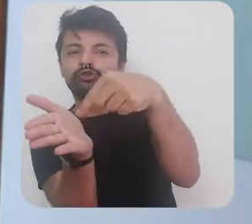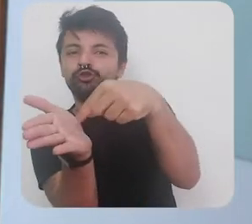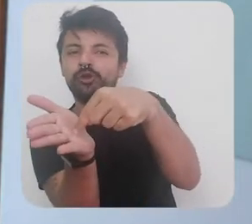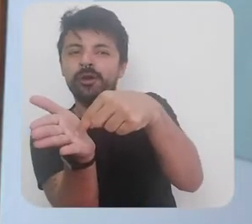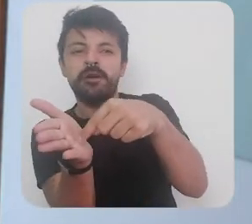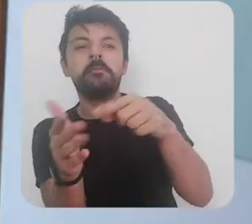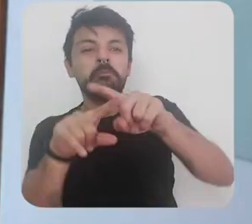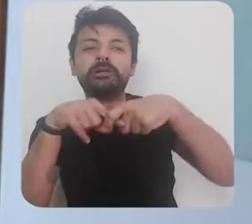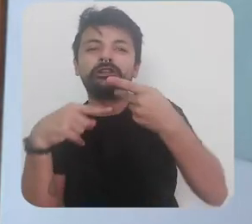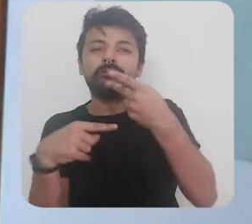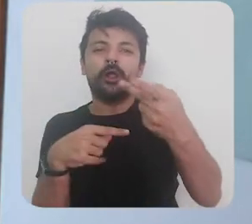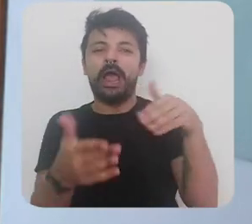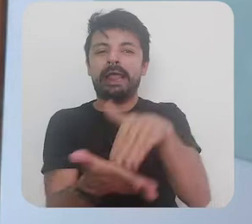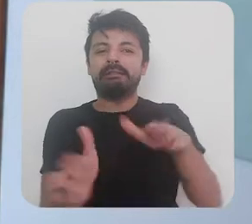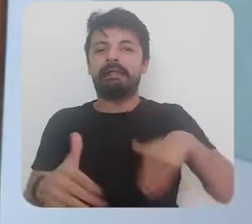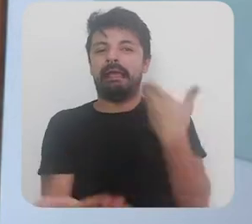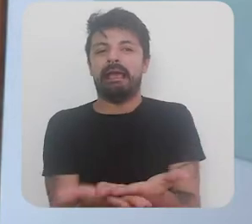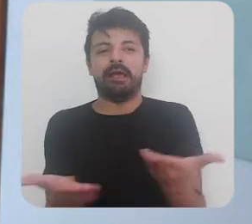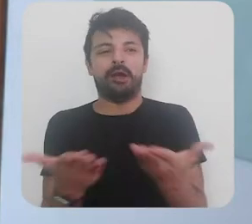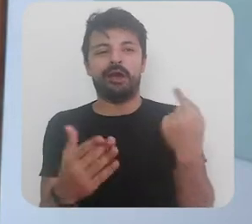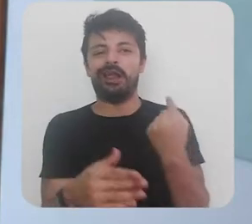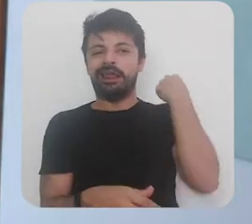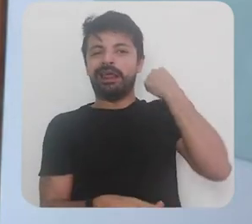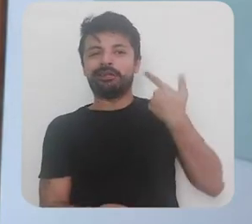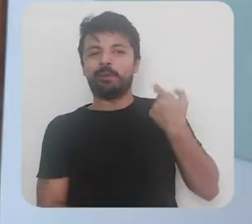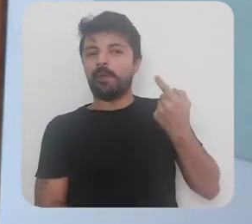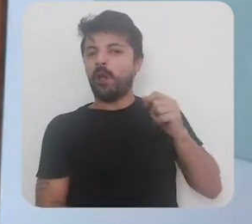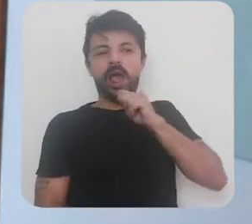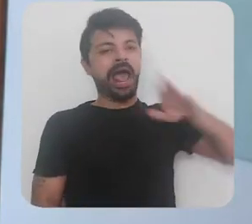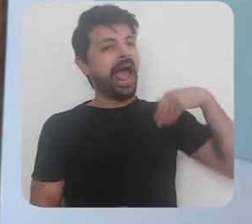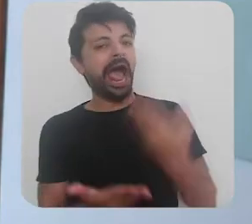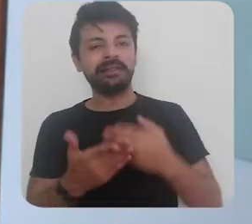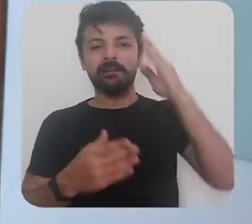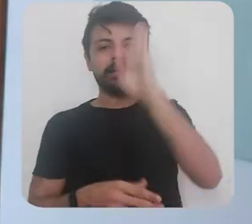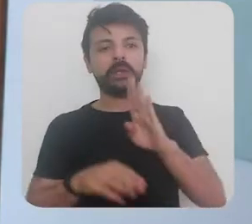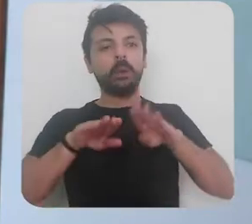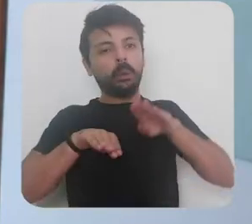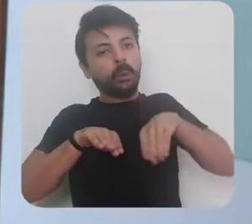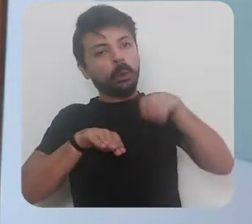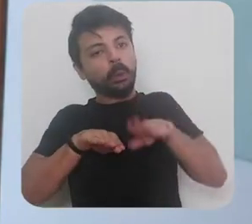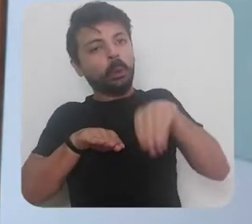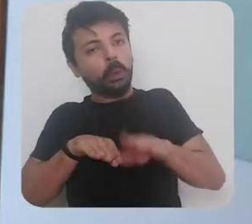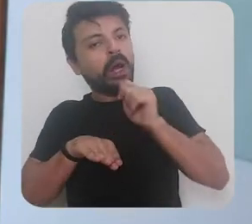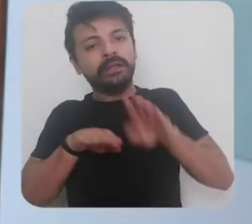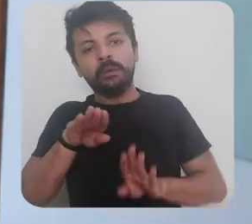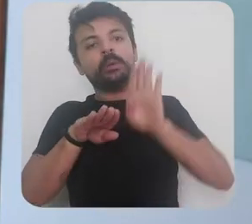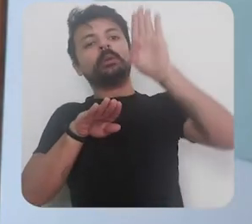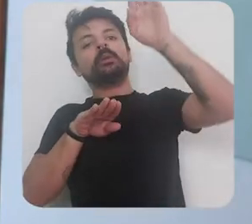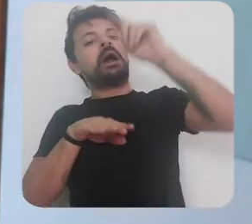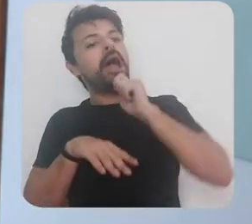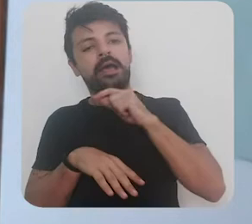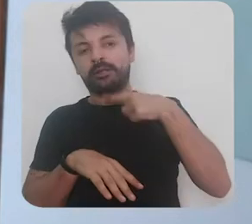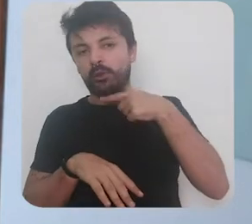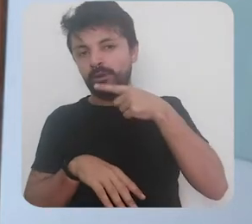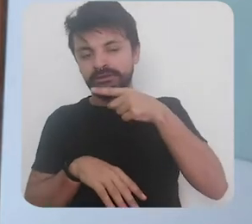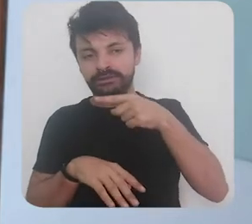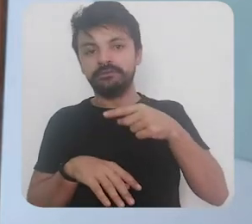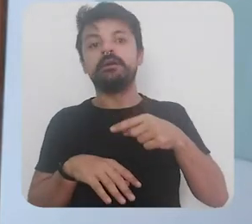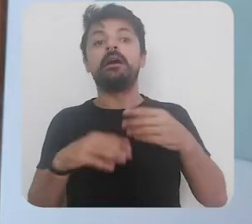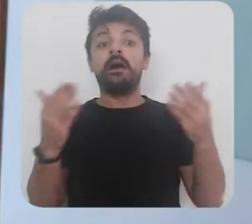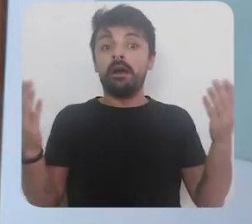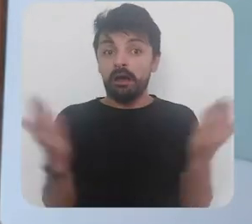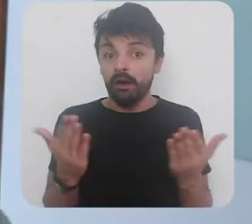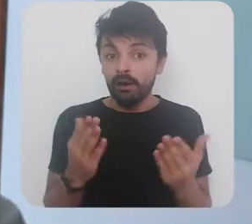foi dito agora há pouco que nós até agora a gente não se recuperou ainda a economia real daquela crise de 2008 estamos em desemprego muito